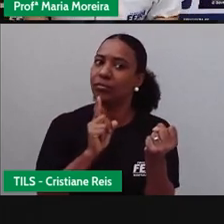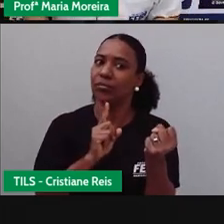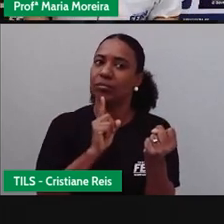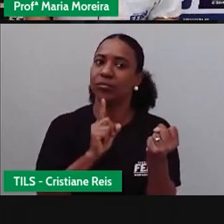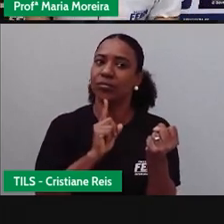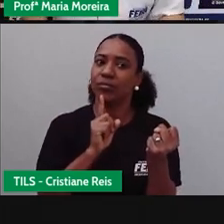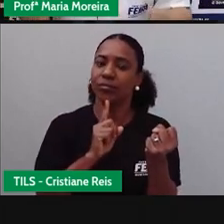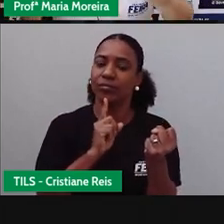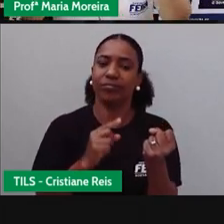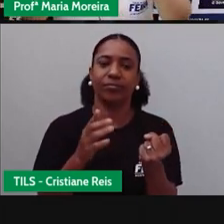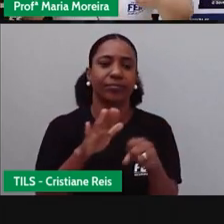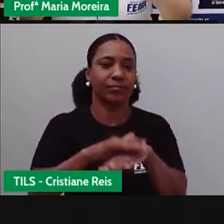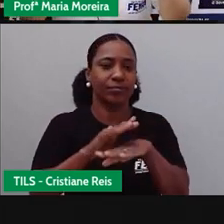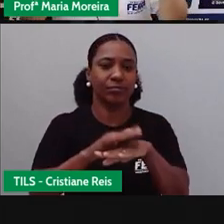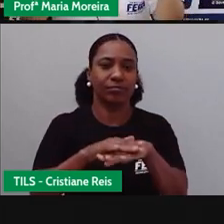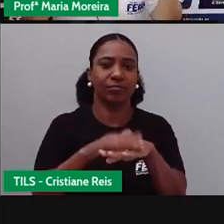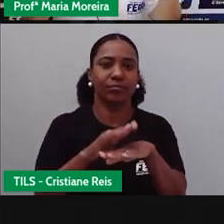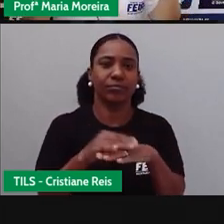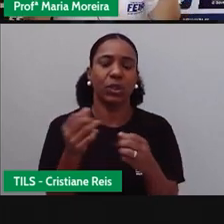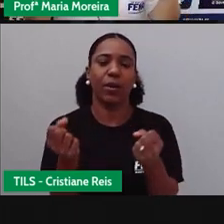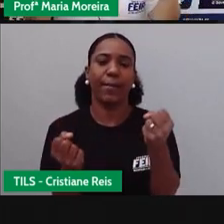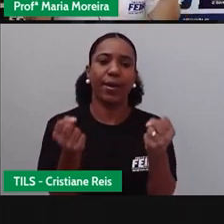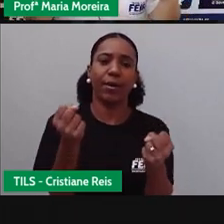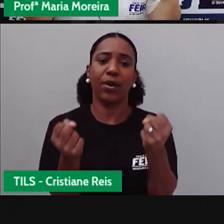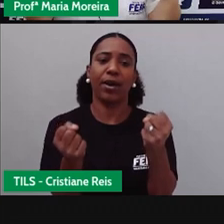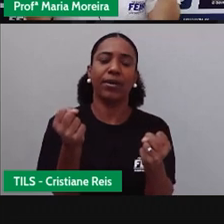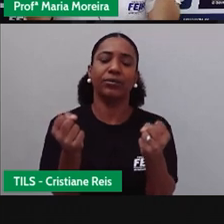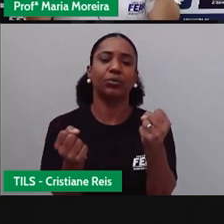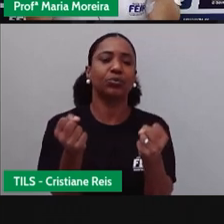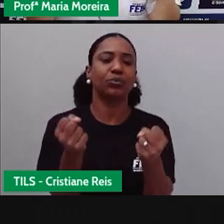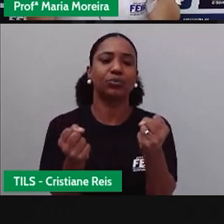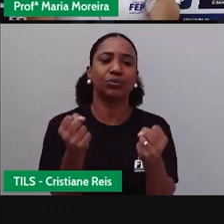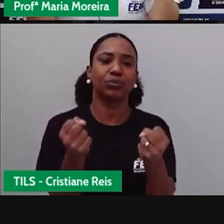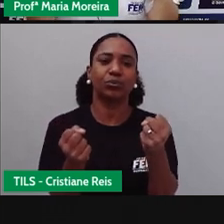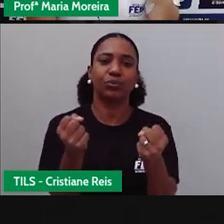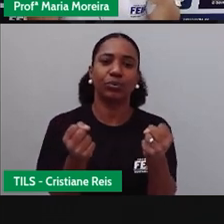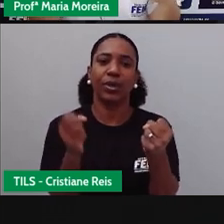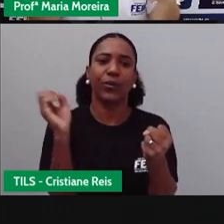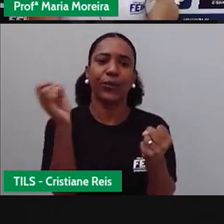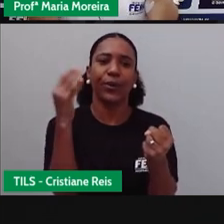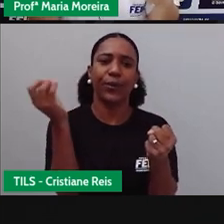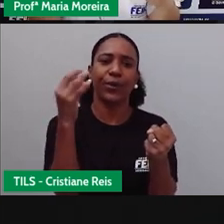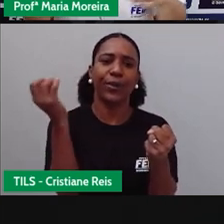ambulância. Eu estou aqui, pá, dirigindo. E aí, você está lá com sua sirene.